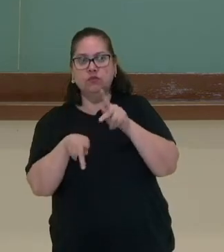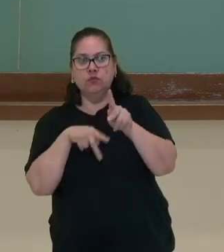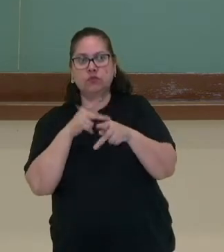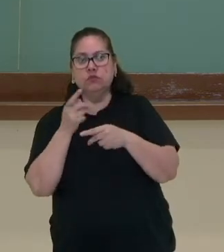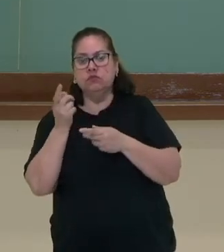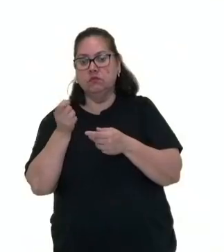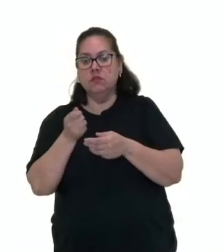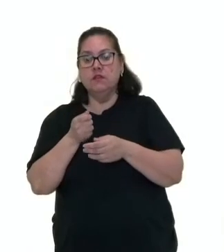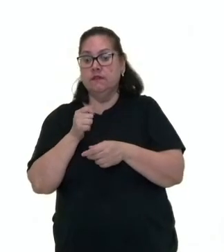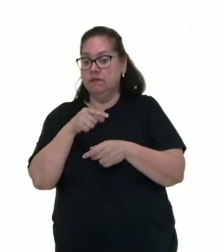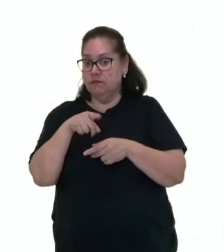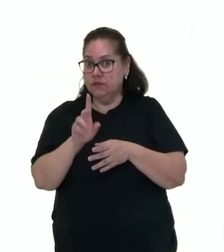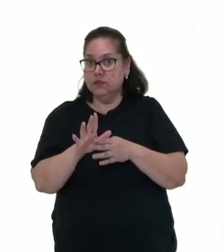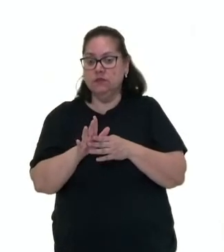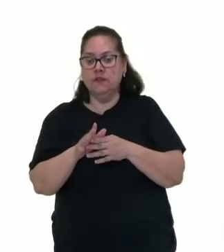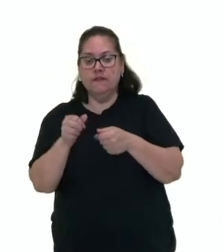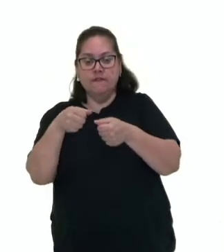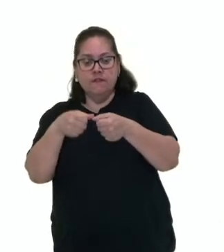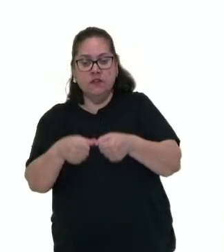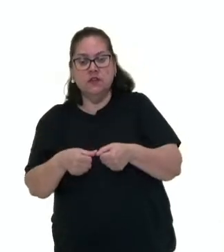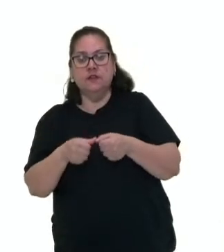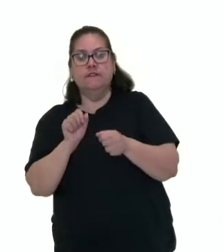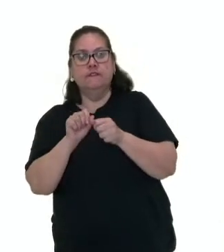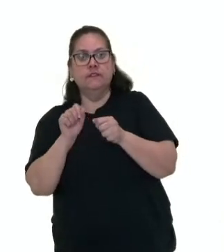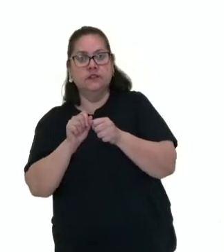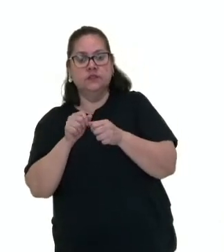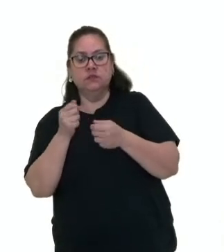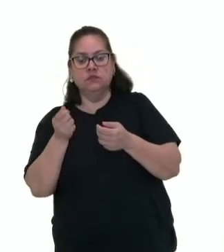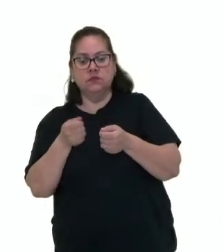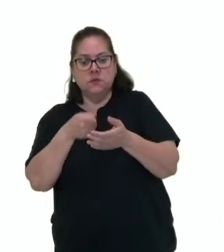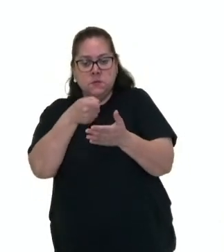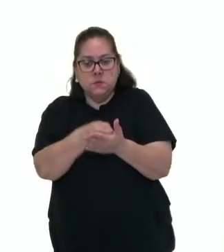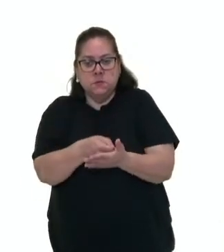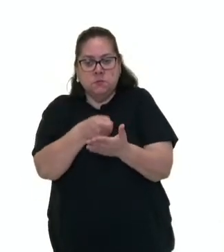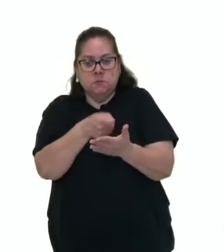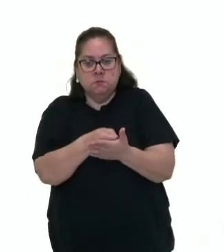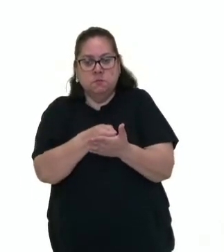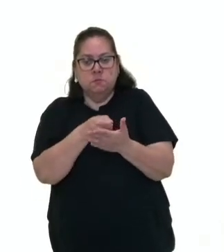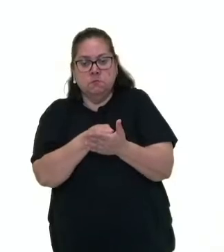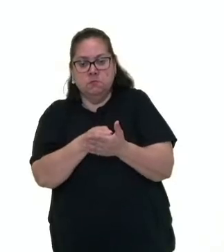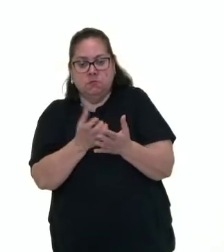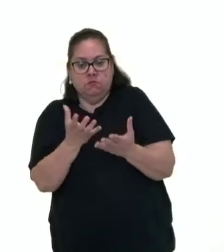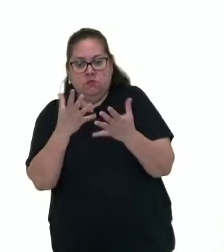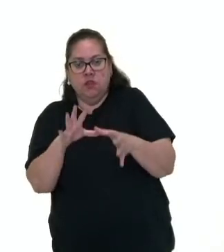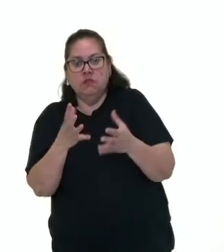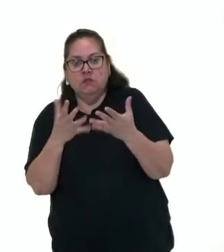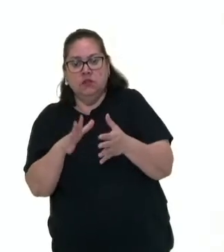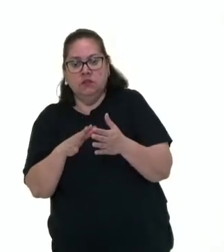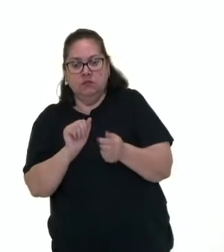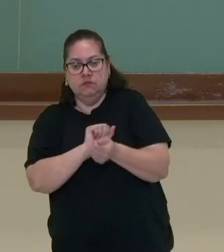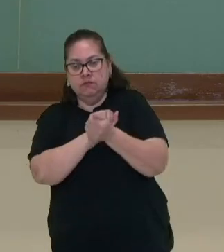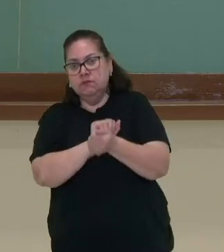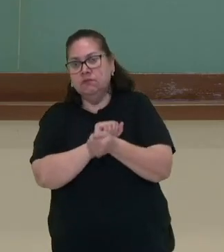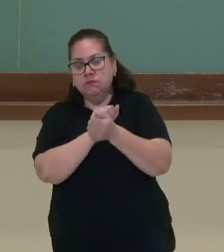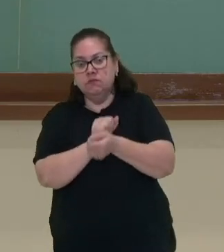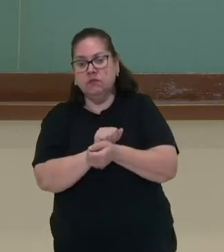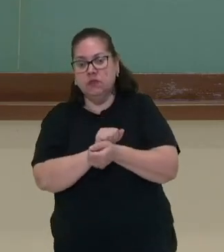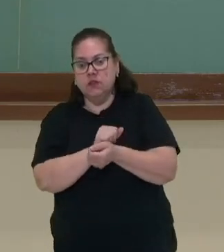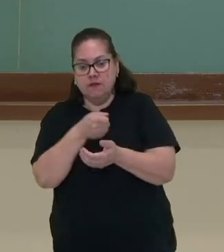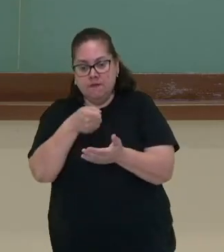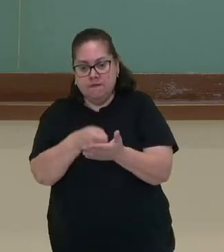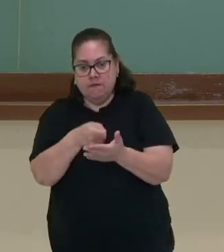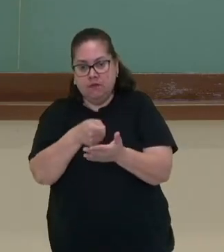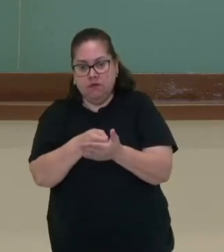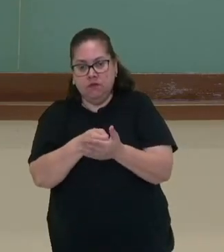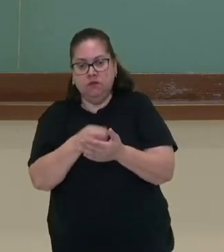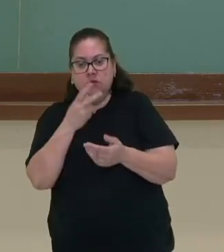pessoal, eles vão manter, vão fazer a sua resistência frente a esse processo de escravização, seja mantendo